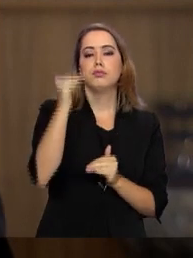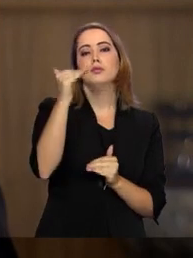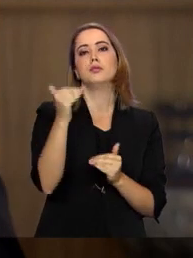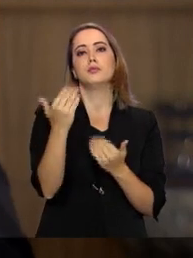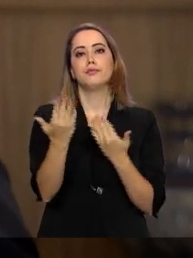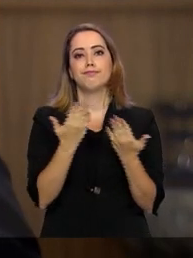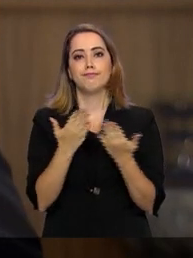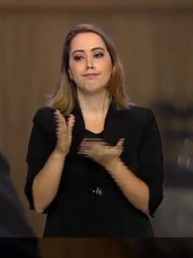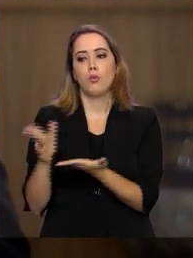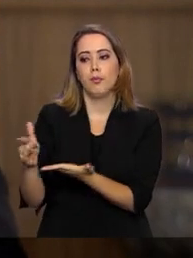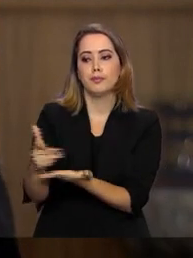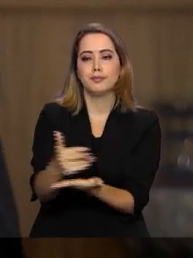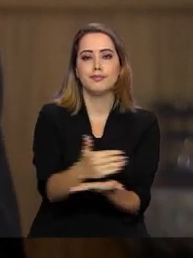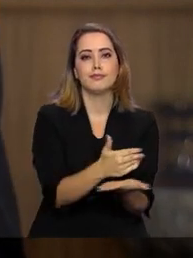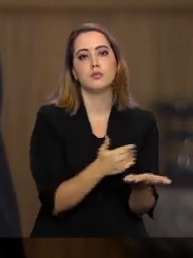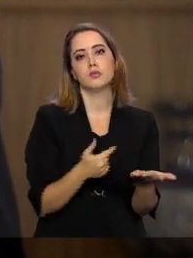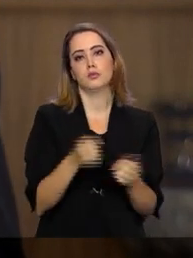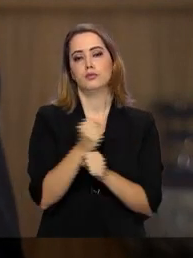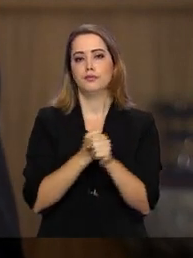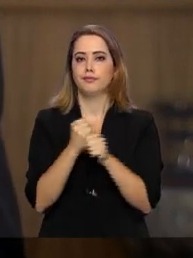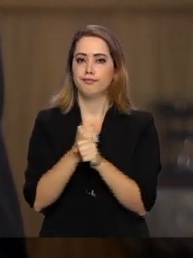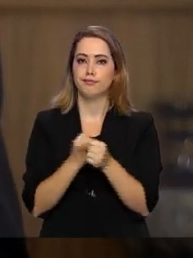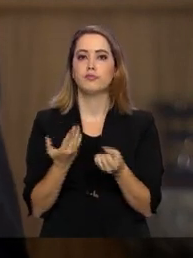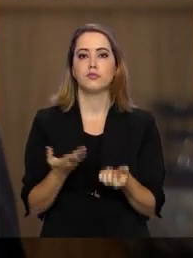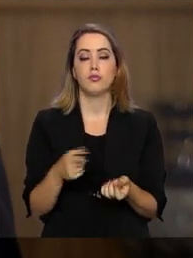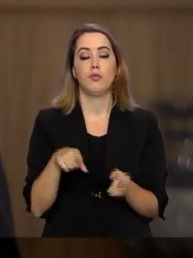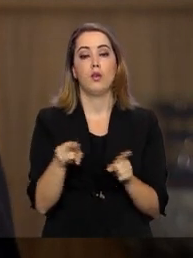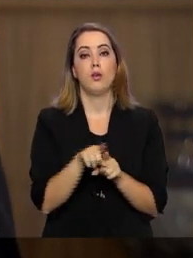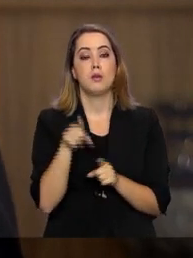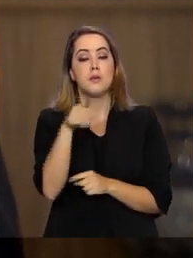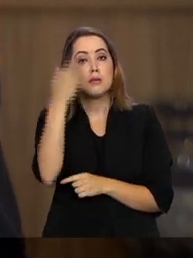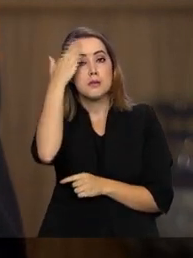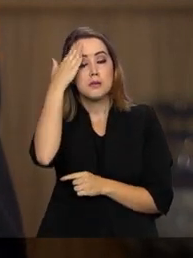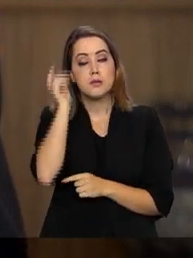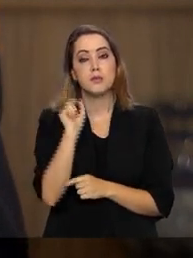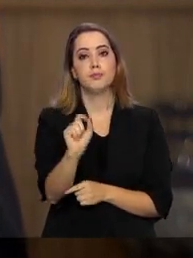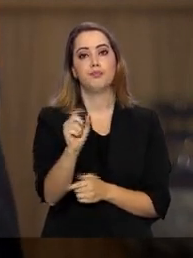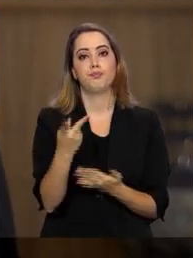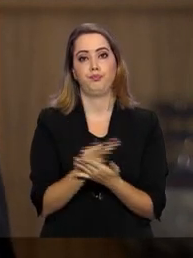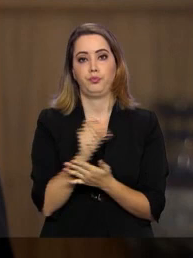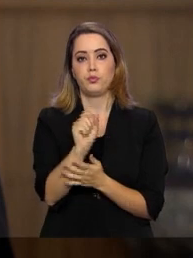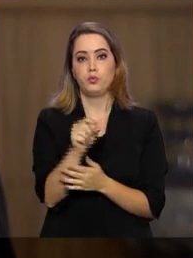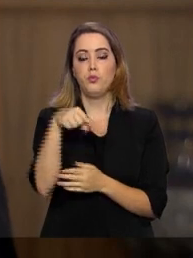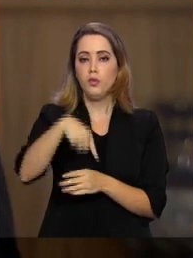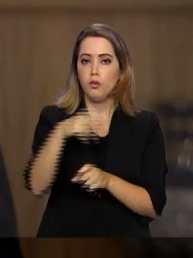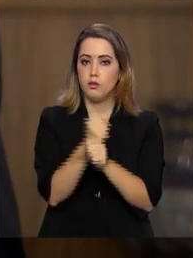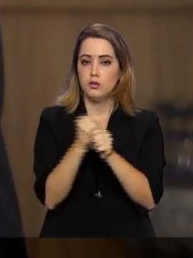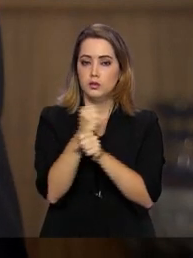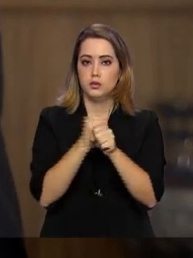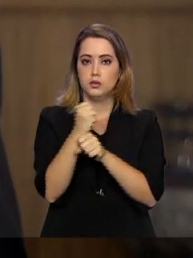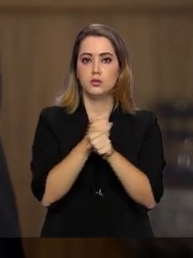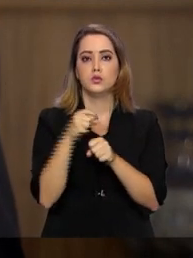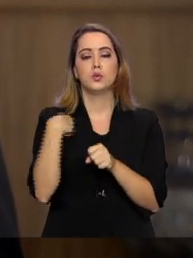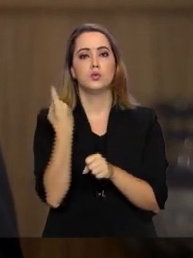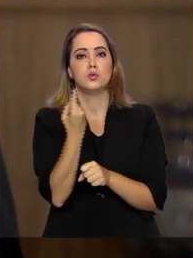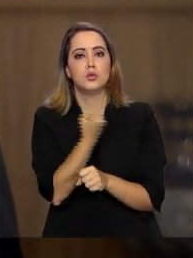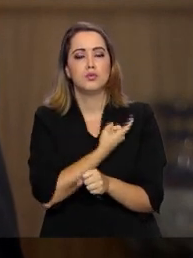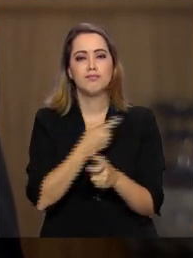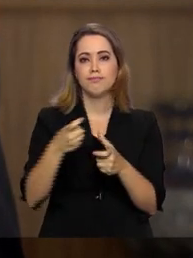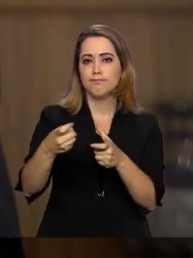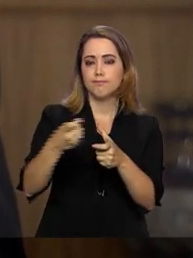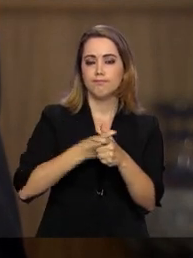além da arrecadação nos últimos anos. Para você ter uma ideia, só neste ano o nosso